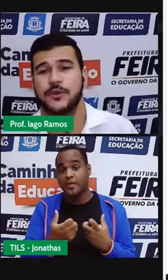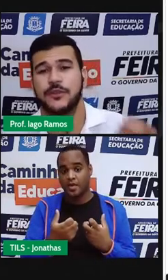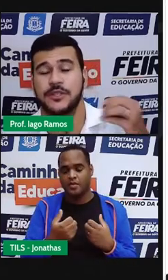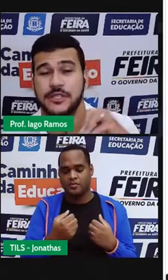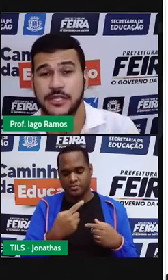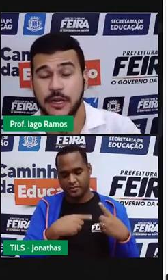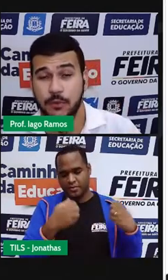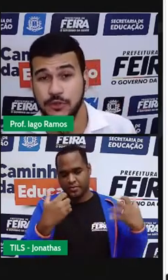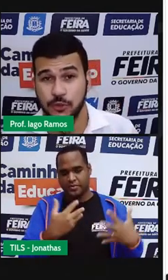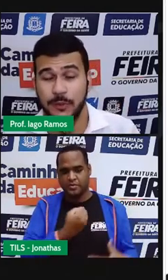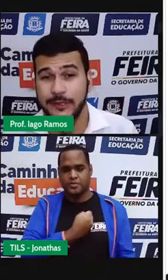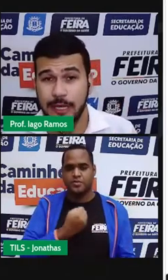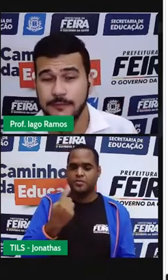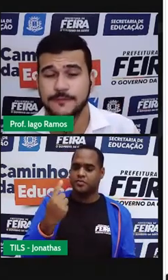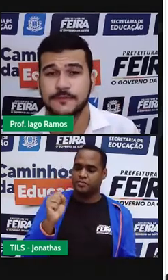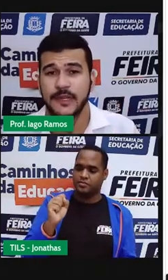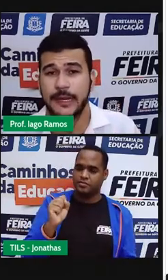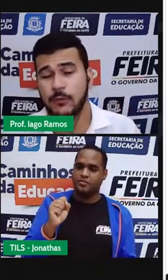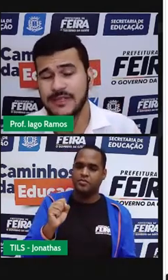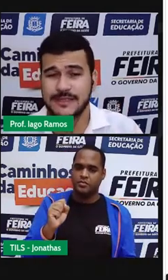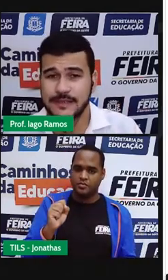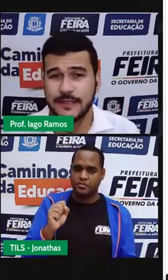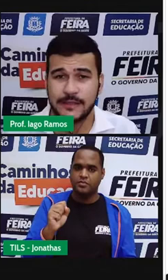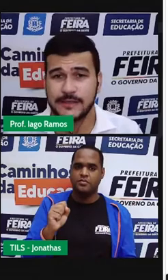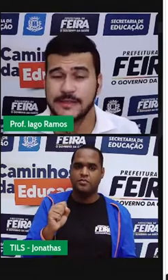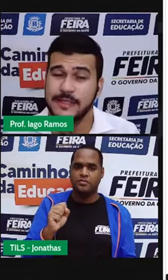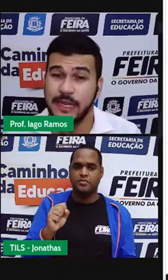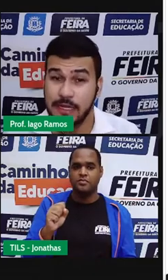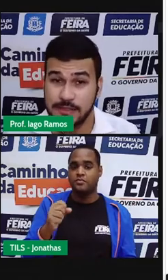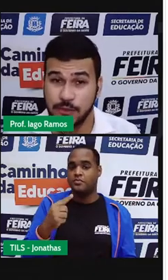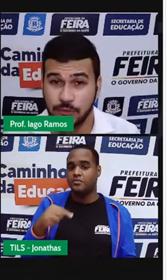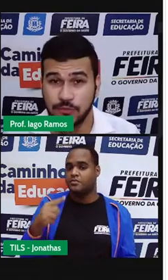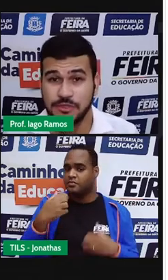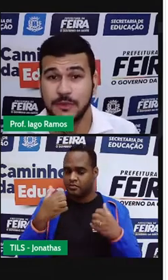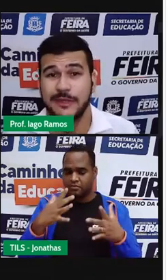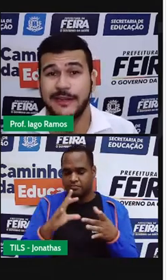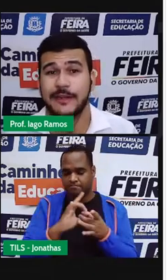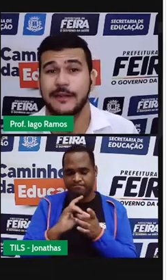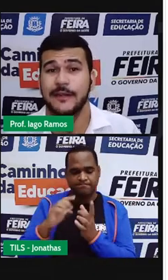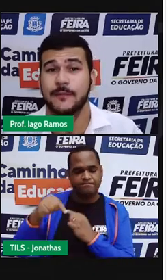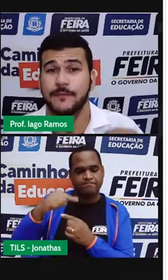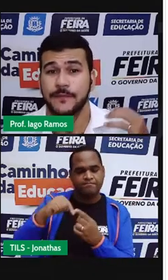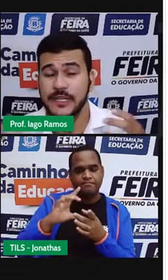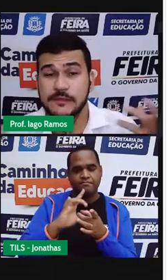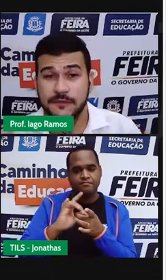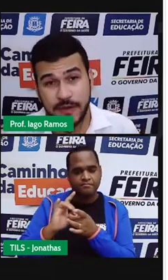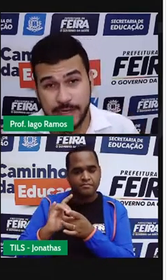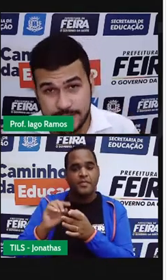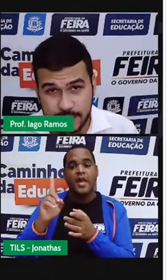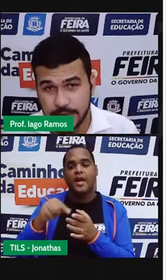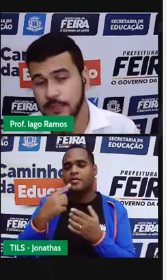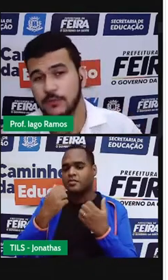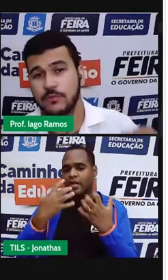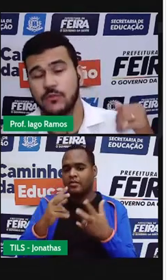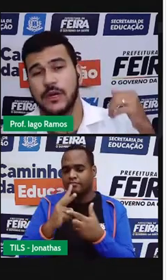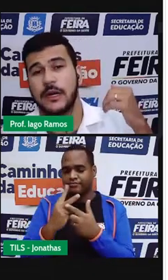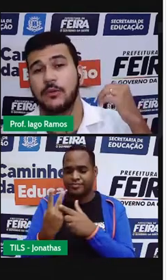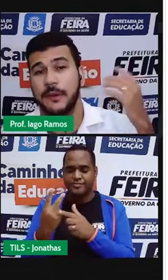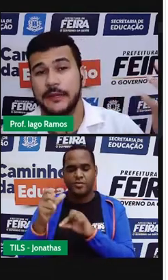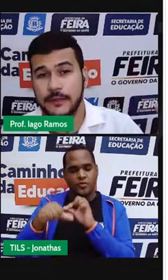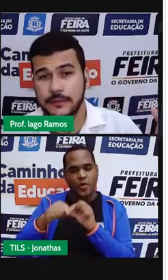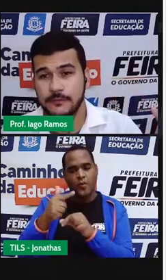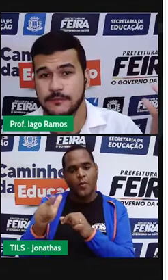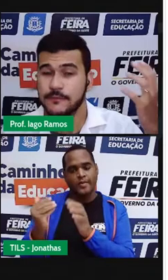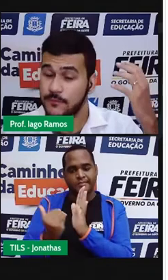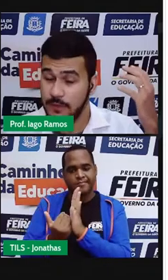aula 18 e a gente acabou de comentar, que quando essas grandezas se relacionam de maneira inversa, uma